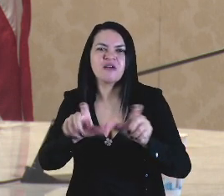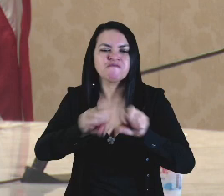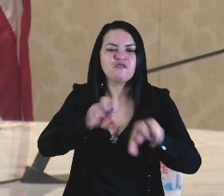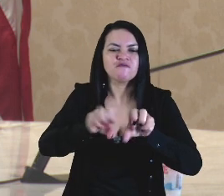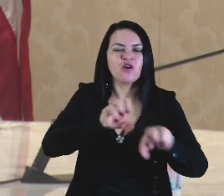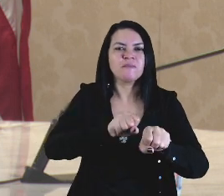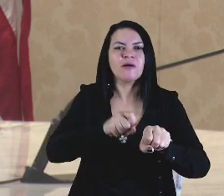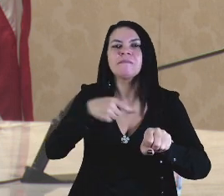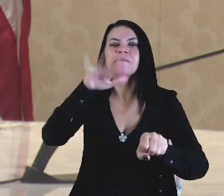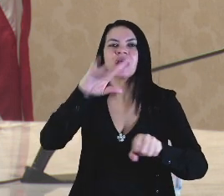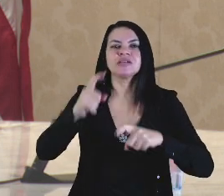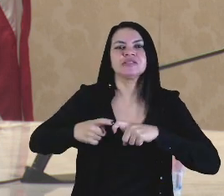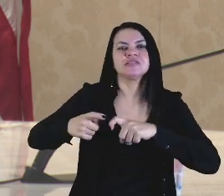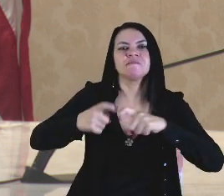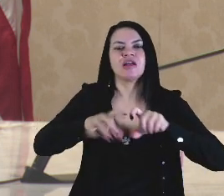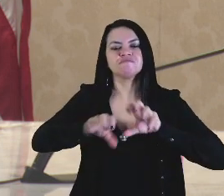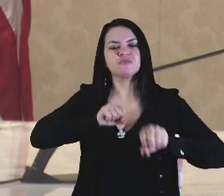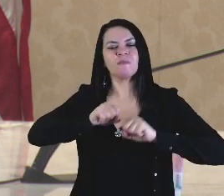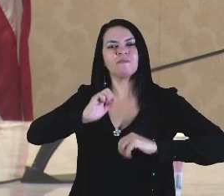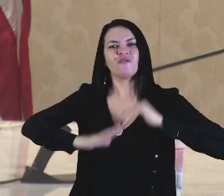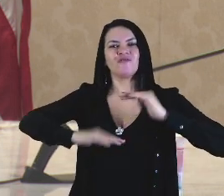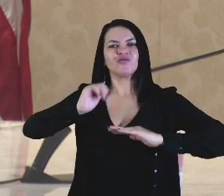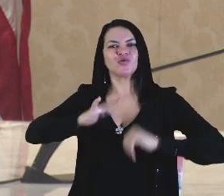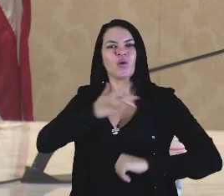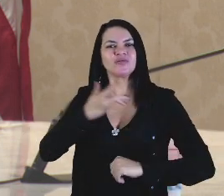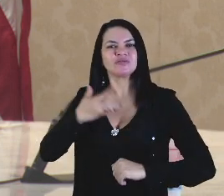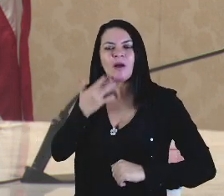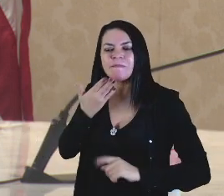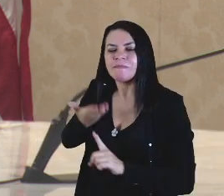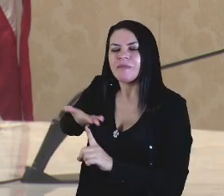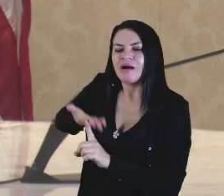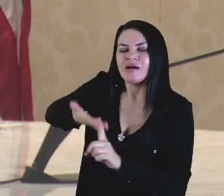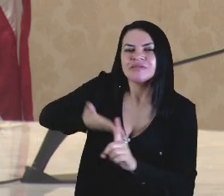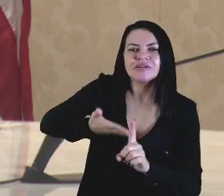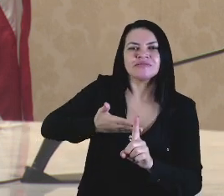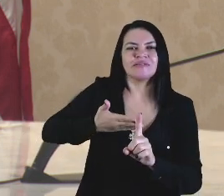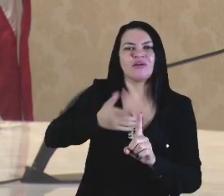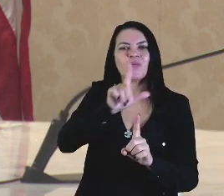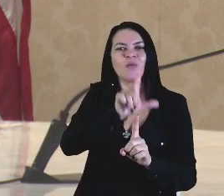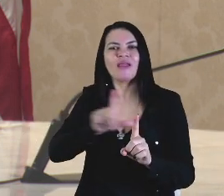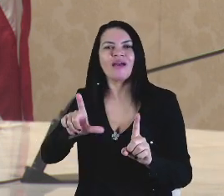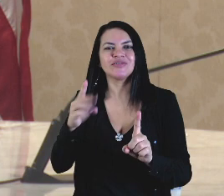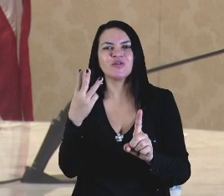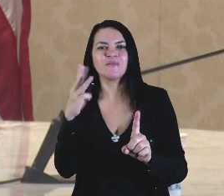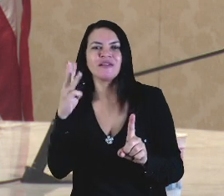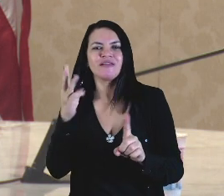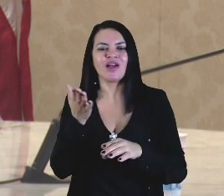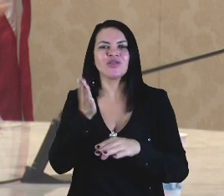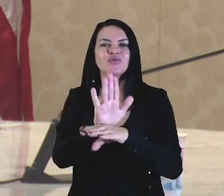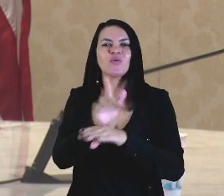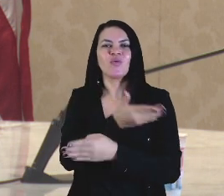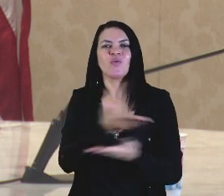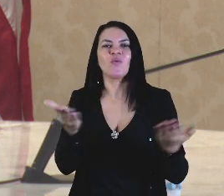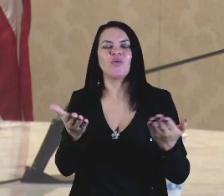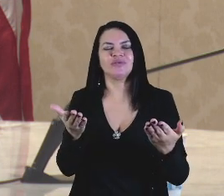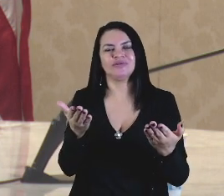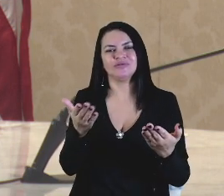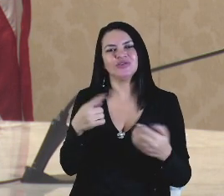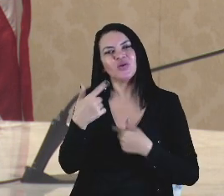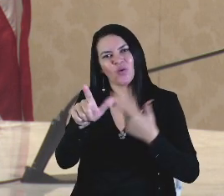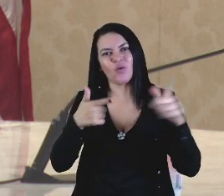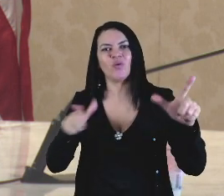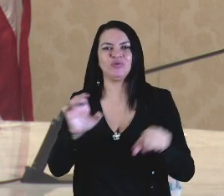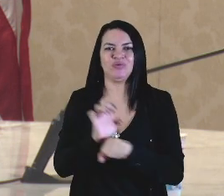médicos, de mais profissionais de saúde para atender o leste maranhense, para atender o nosso Estado, para atender outros